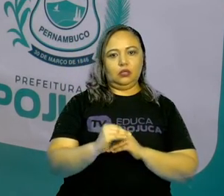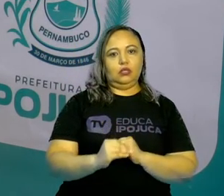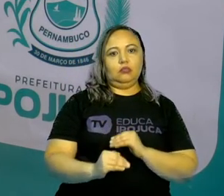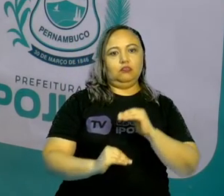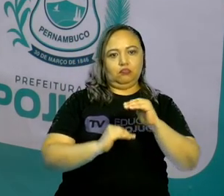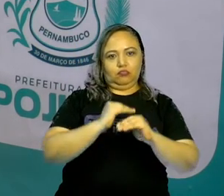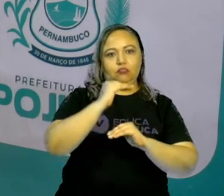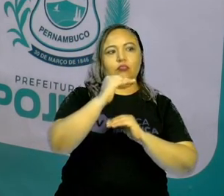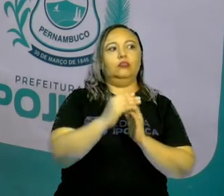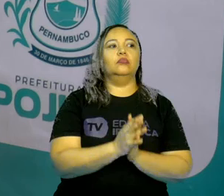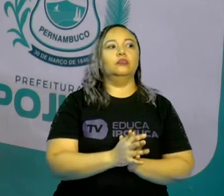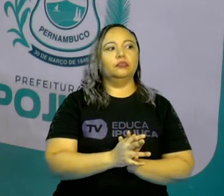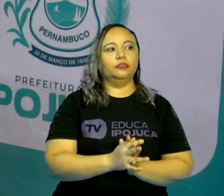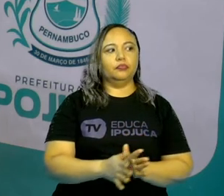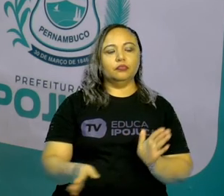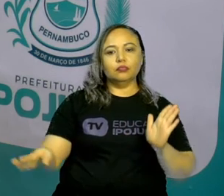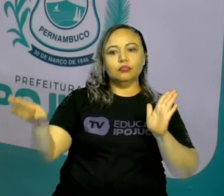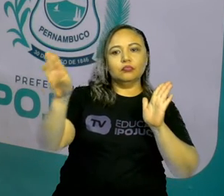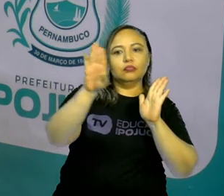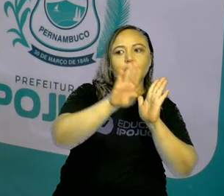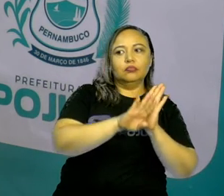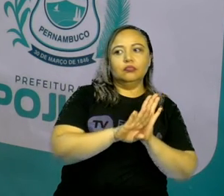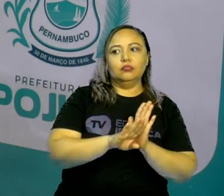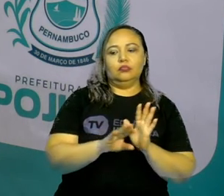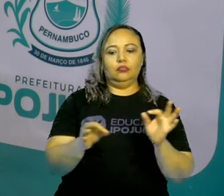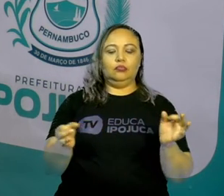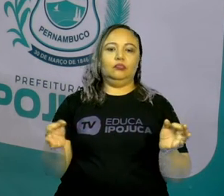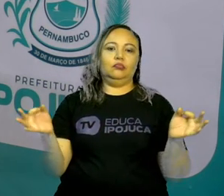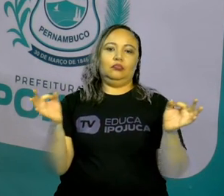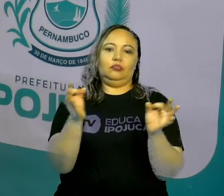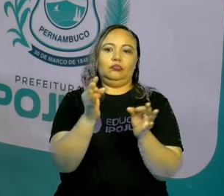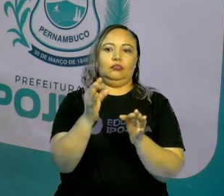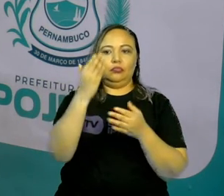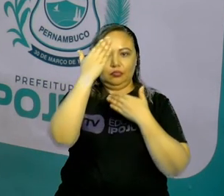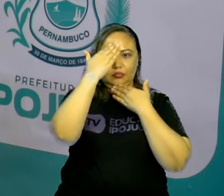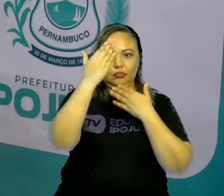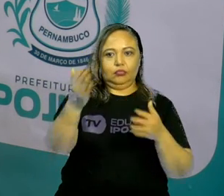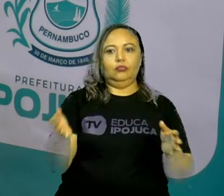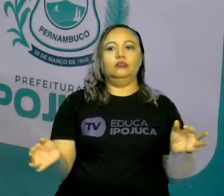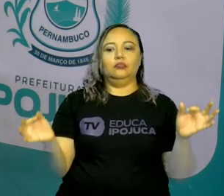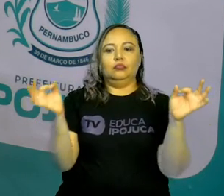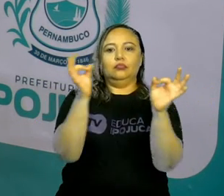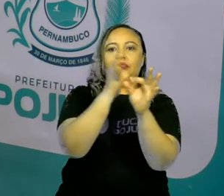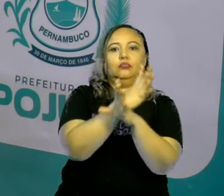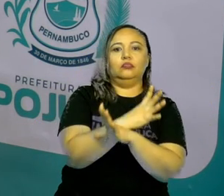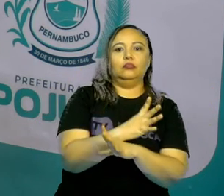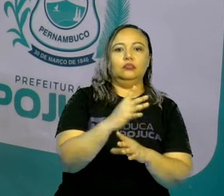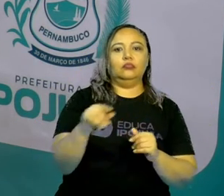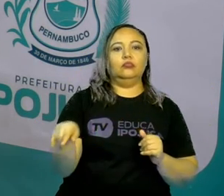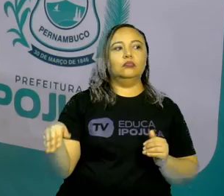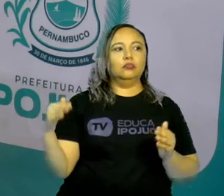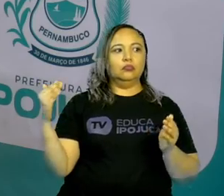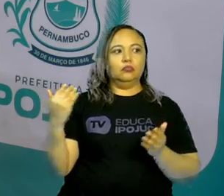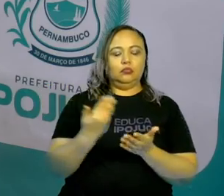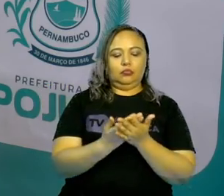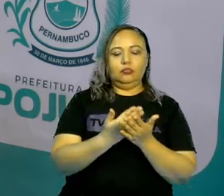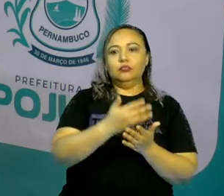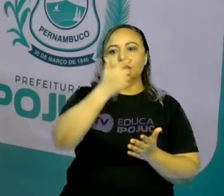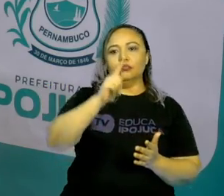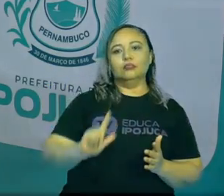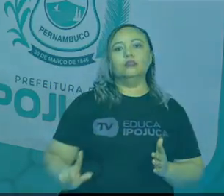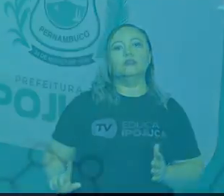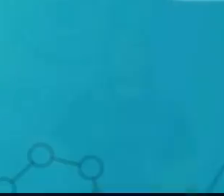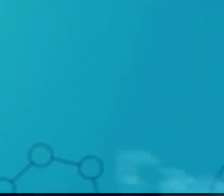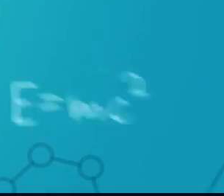Tá bom? E chegamos ao final. Eu agradeço. Obrigada pela companhia. E até a próxima aula.